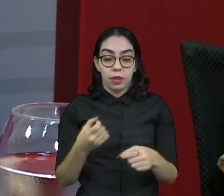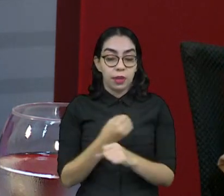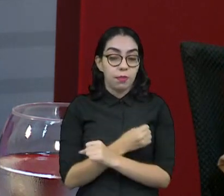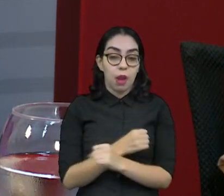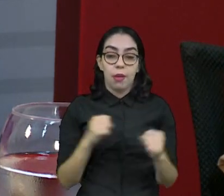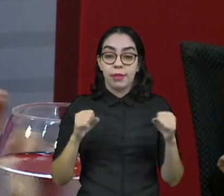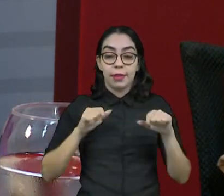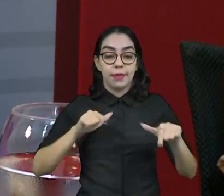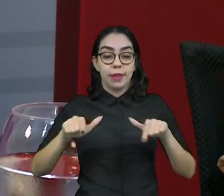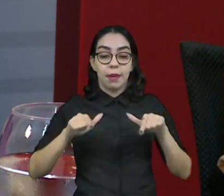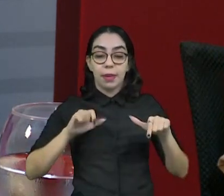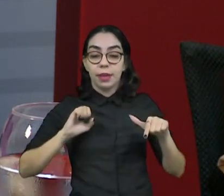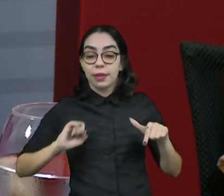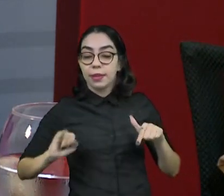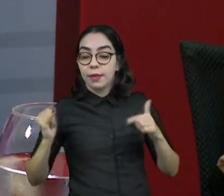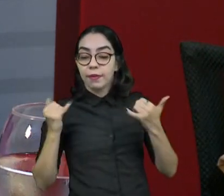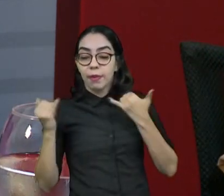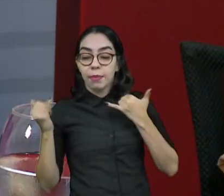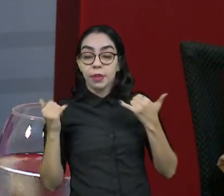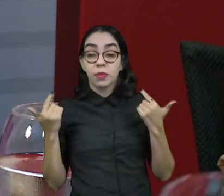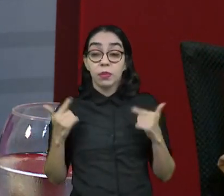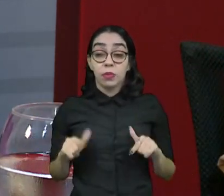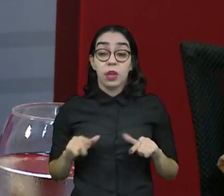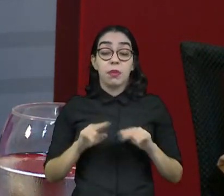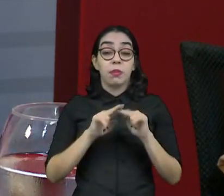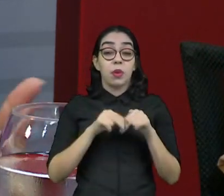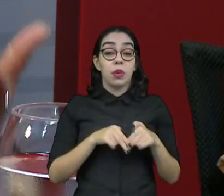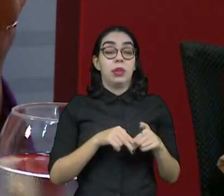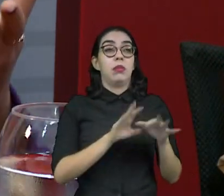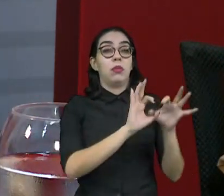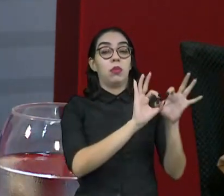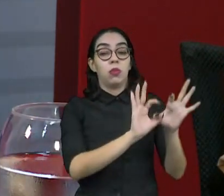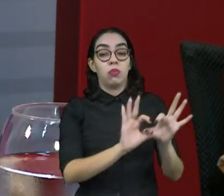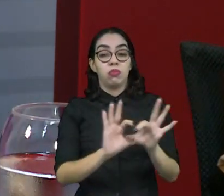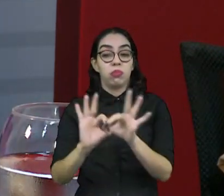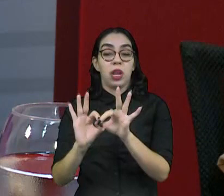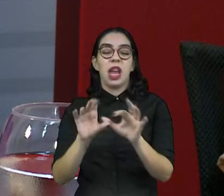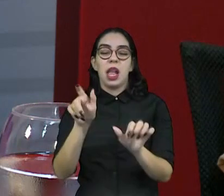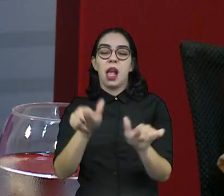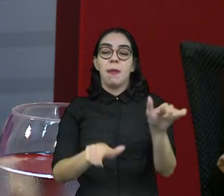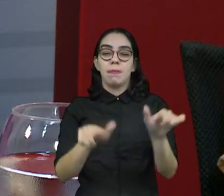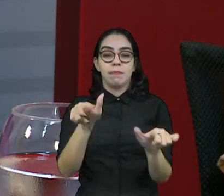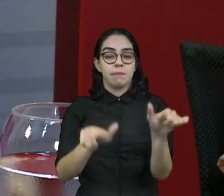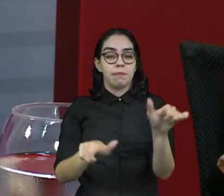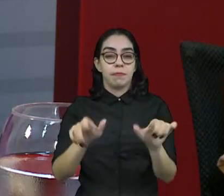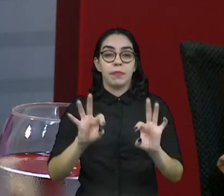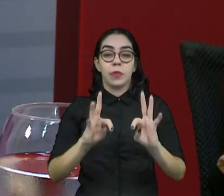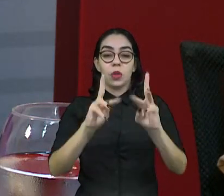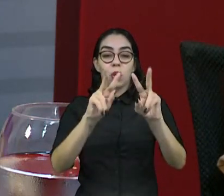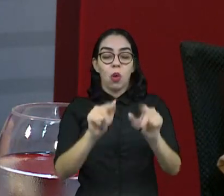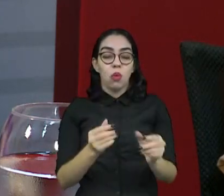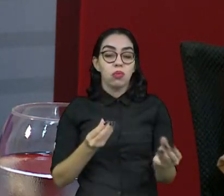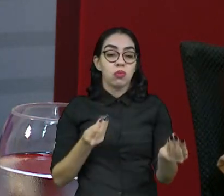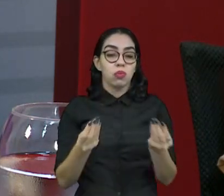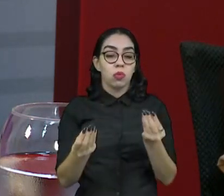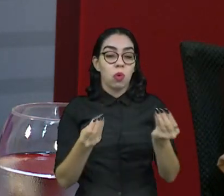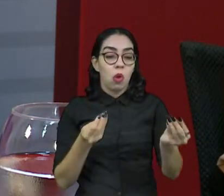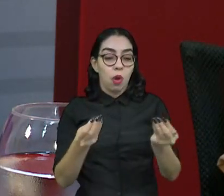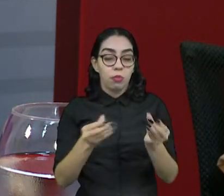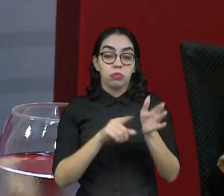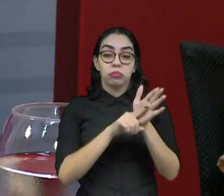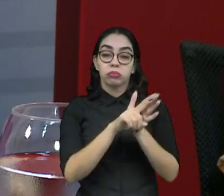tanto que a gente vê a pesquisa de uma ponta a outra, a gente tem que analisar até se essa forma, como ela foi realizada, realmente tem